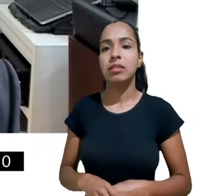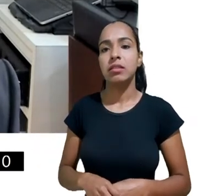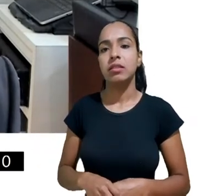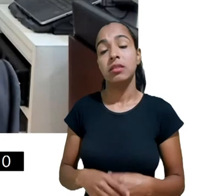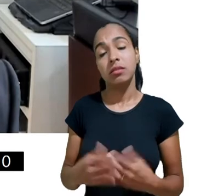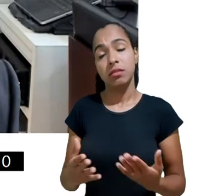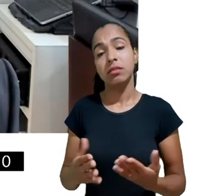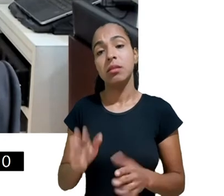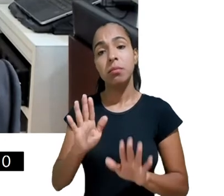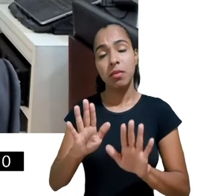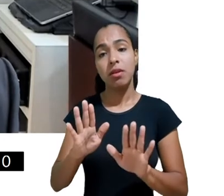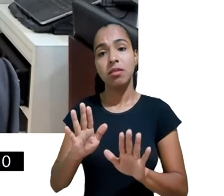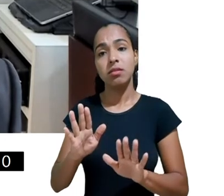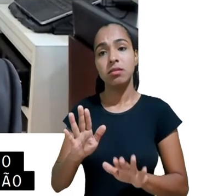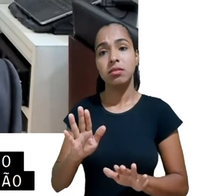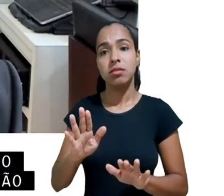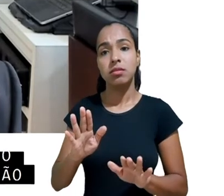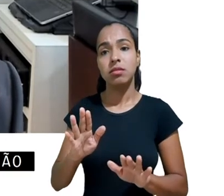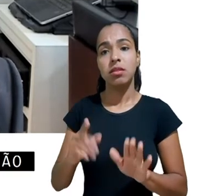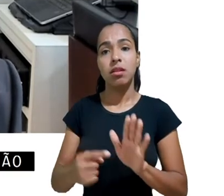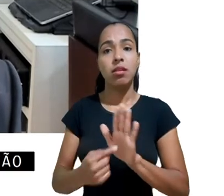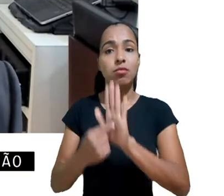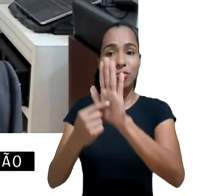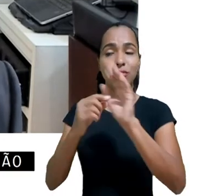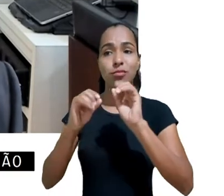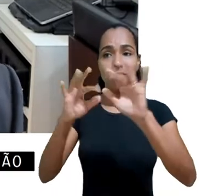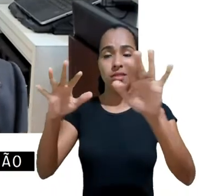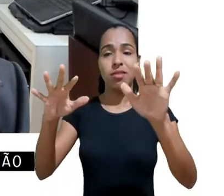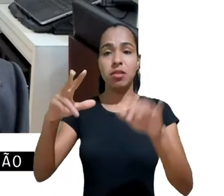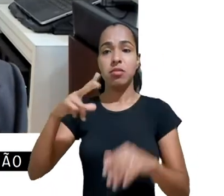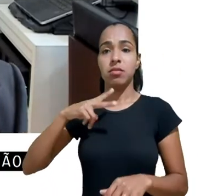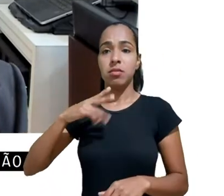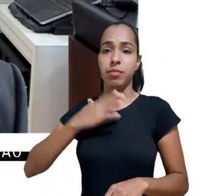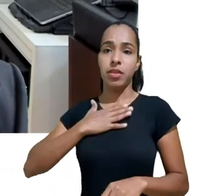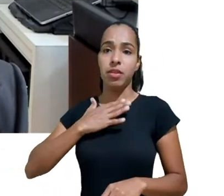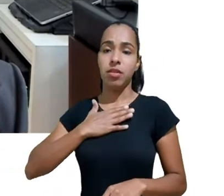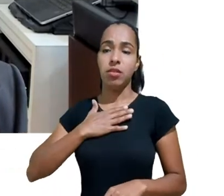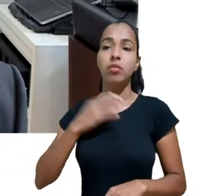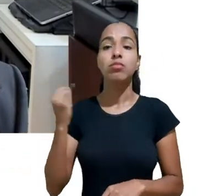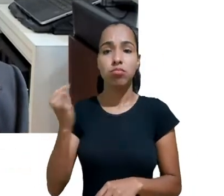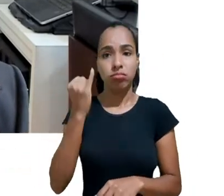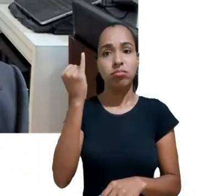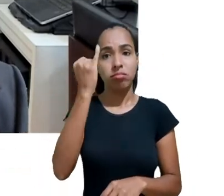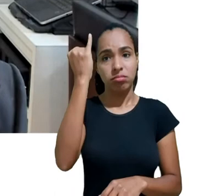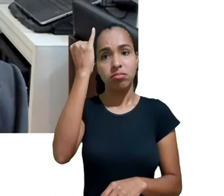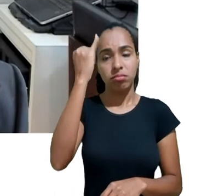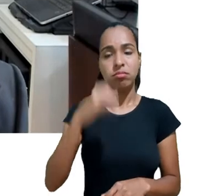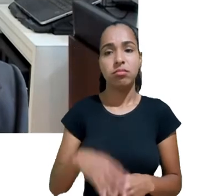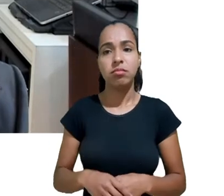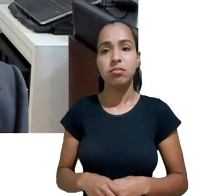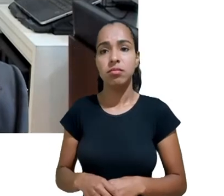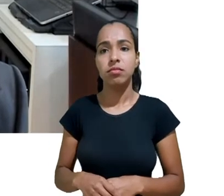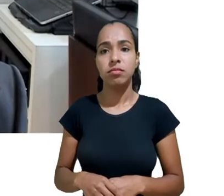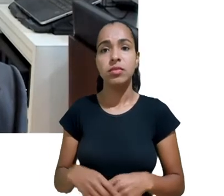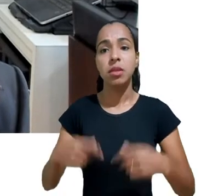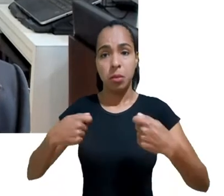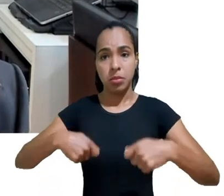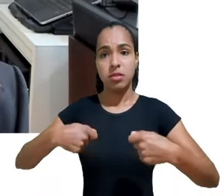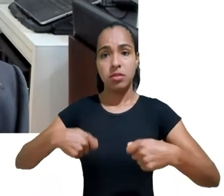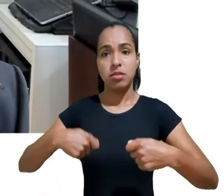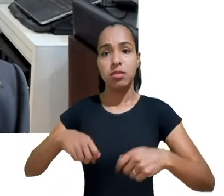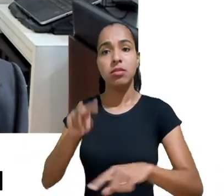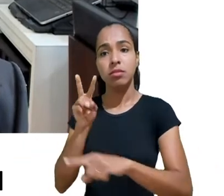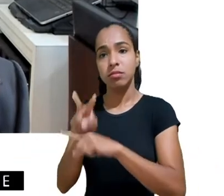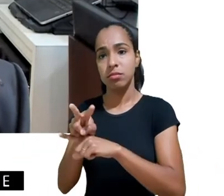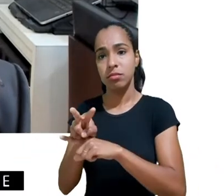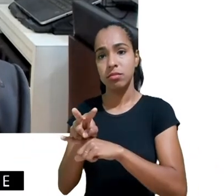compartilhado ele tem sim importância e ele tem sim impacto e é isso que a gente precisa olhar enquanto sociedade